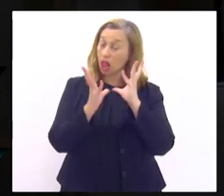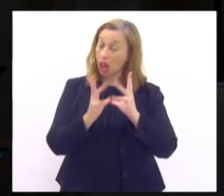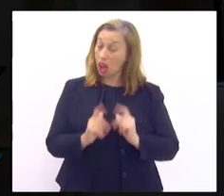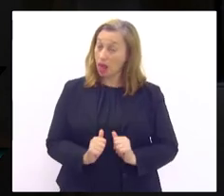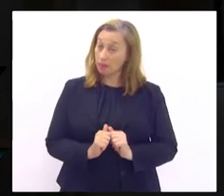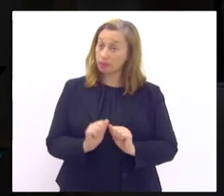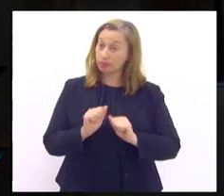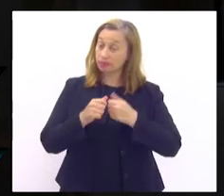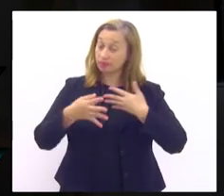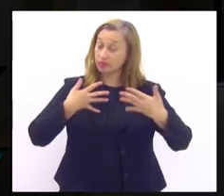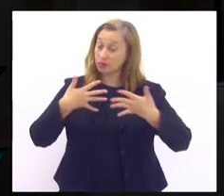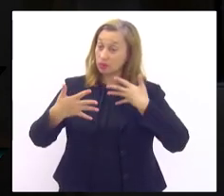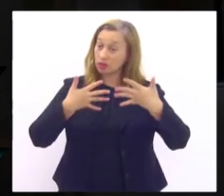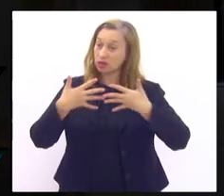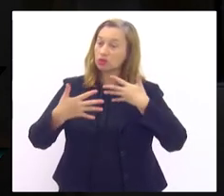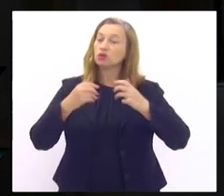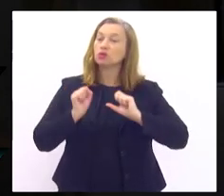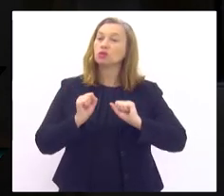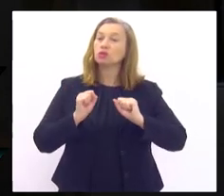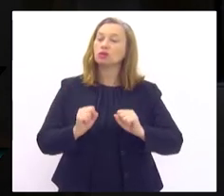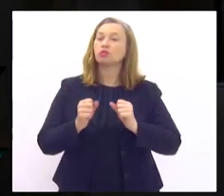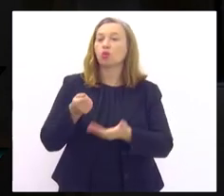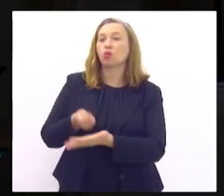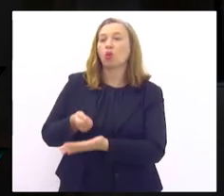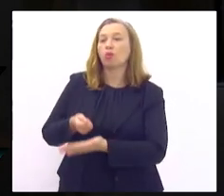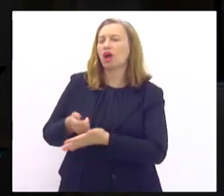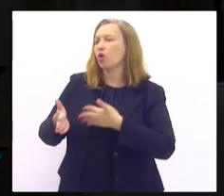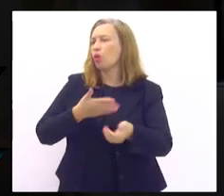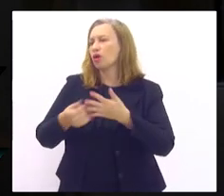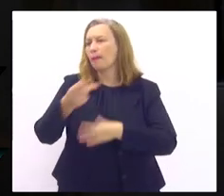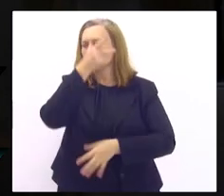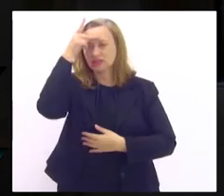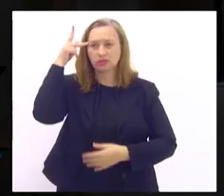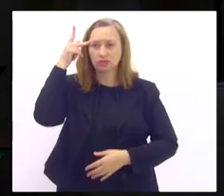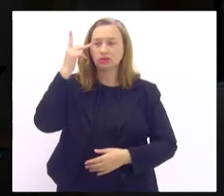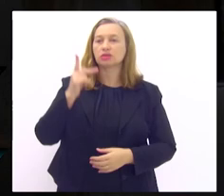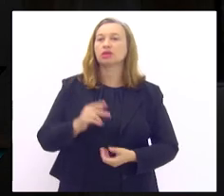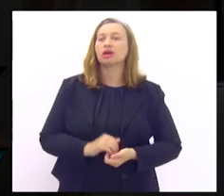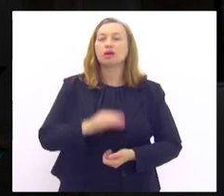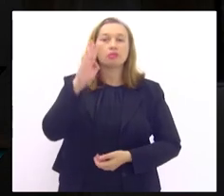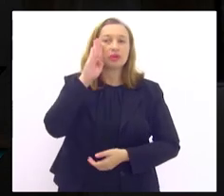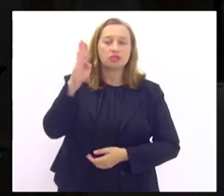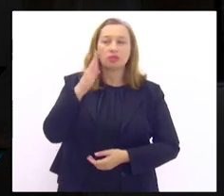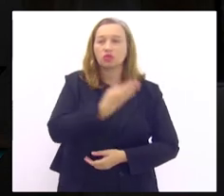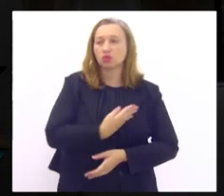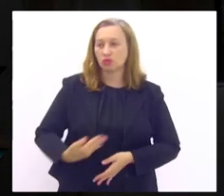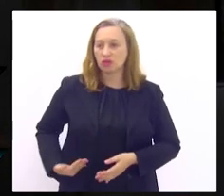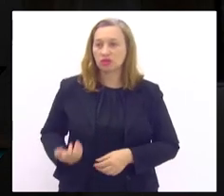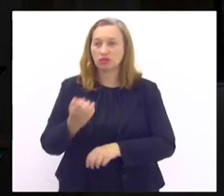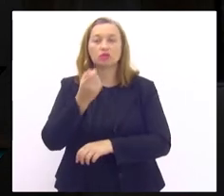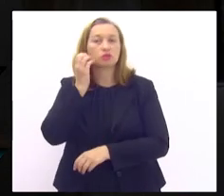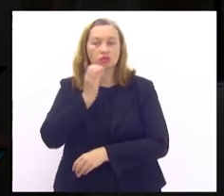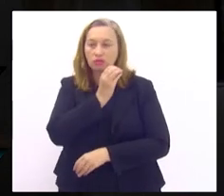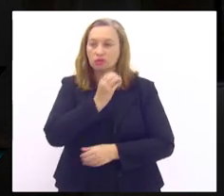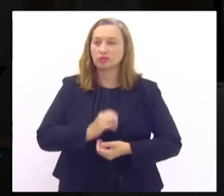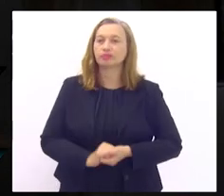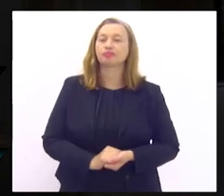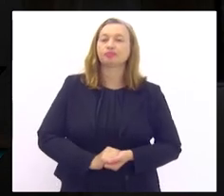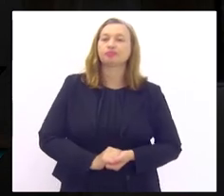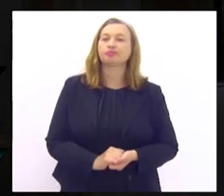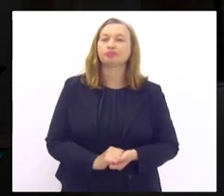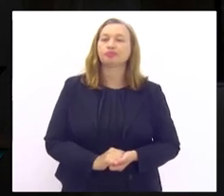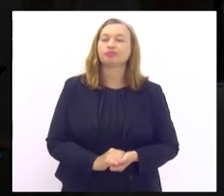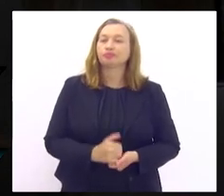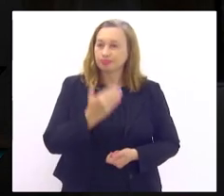transparente que me permite cobrar quem quer que seja inclusive o governador Claudio Castro muito